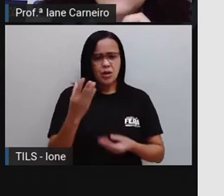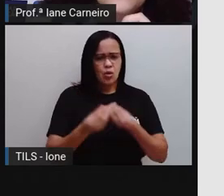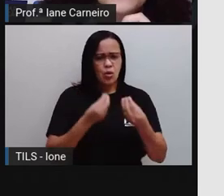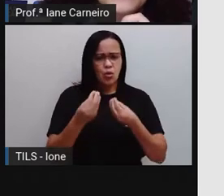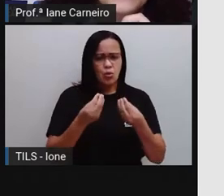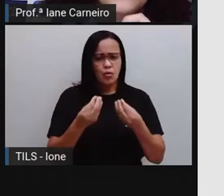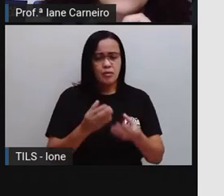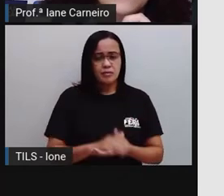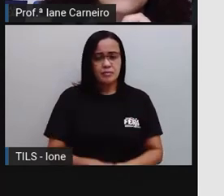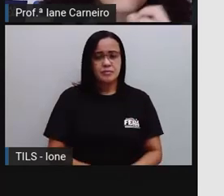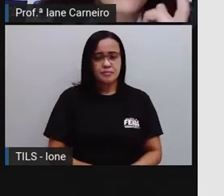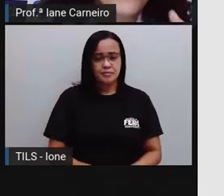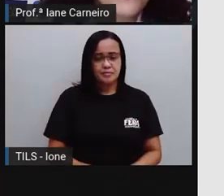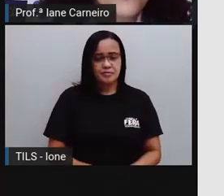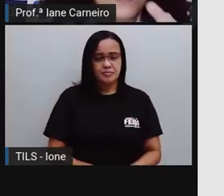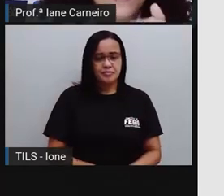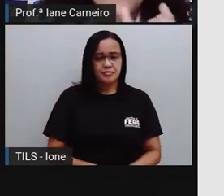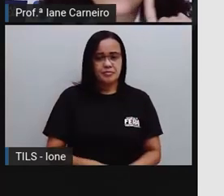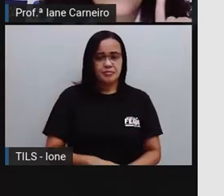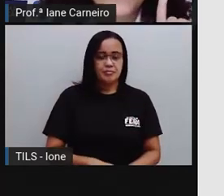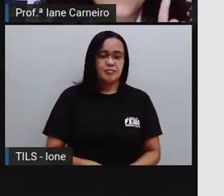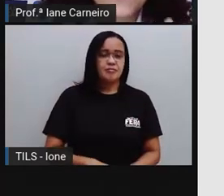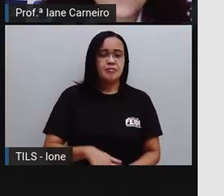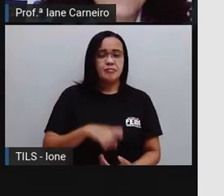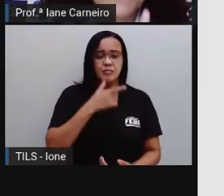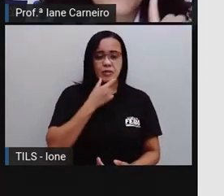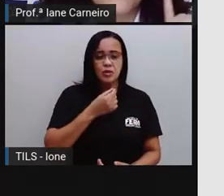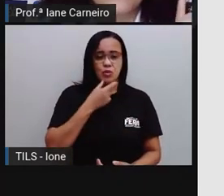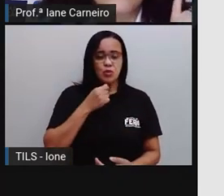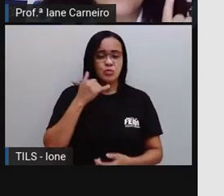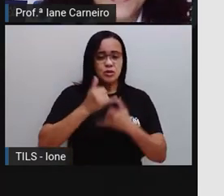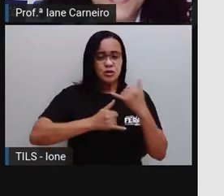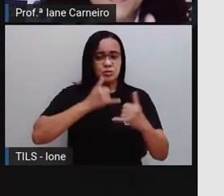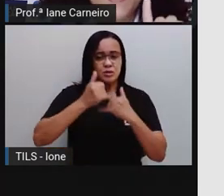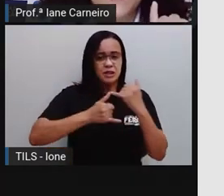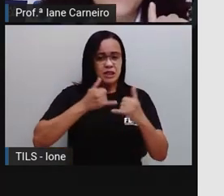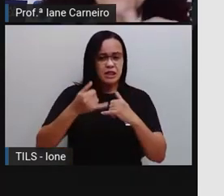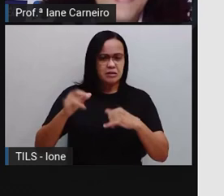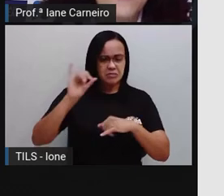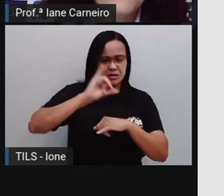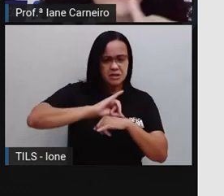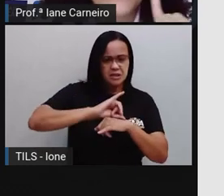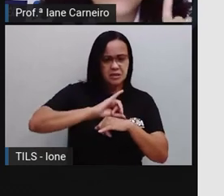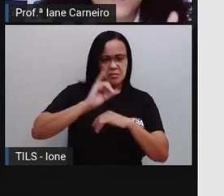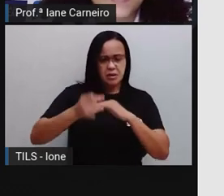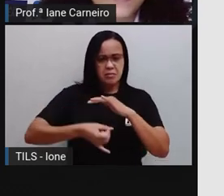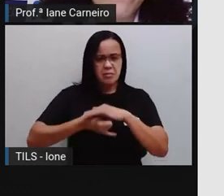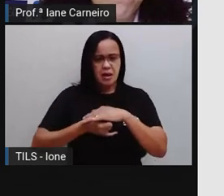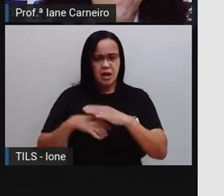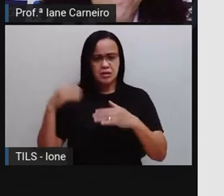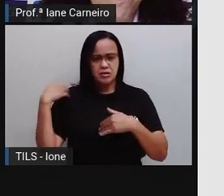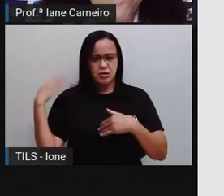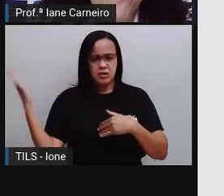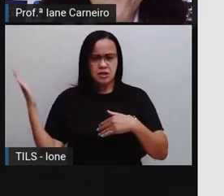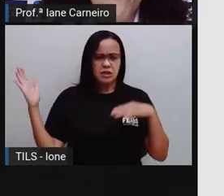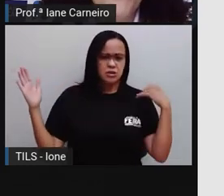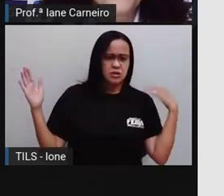Aqui os menininhos brincando de gude. Eles estão em cima, na direita, embaixo ou à esquerda?